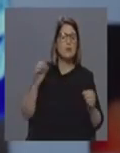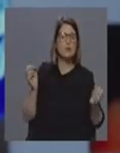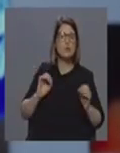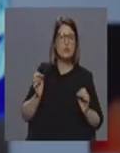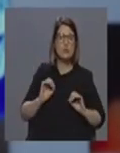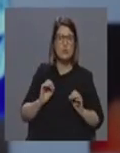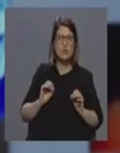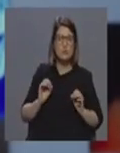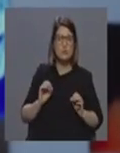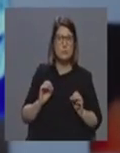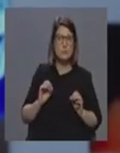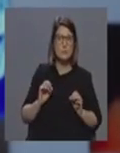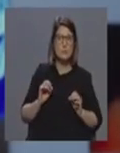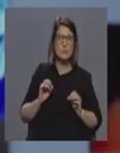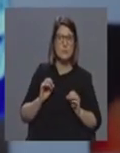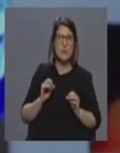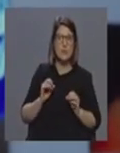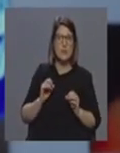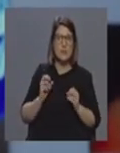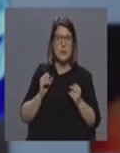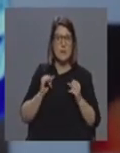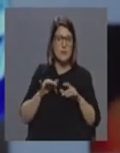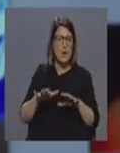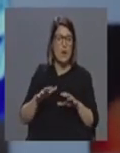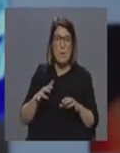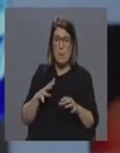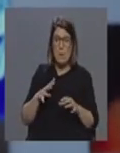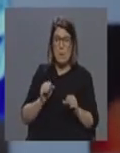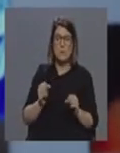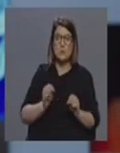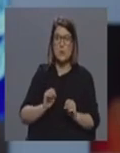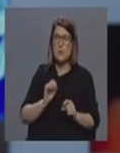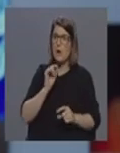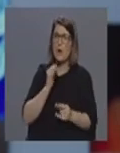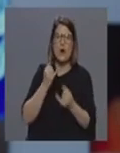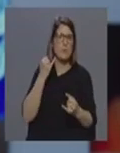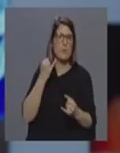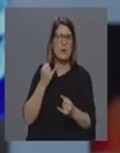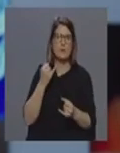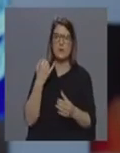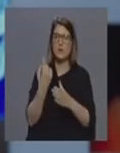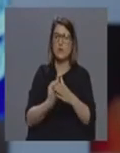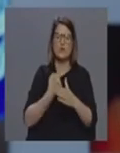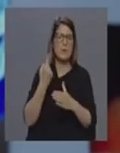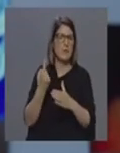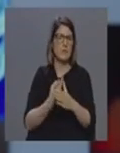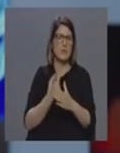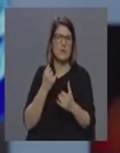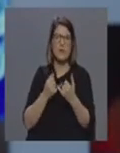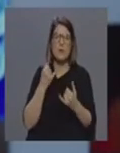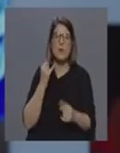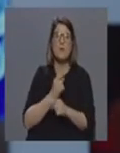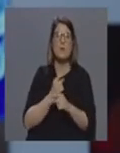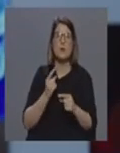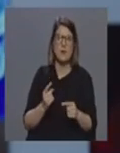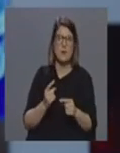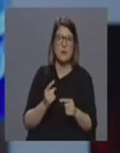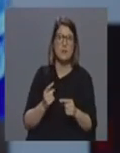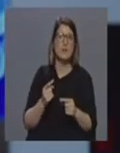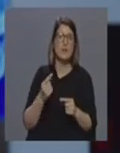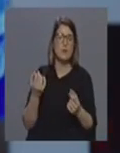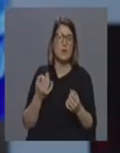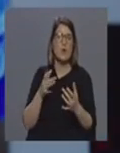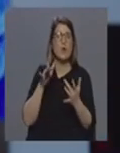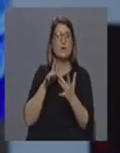infecção pelo novo coronavírus esse fica logo automaticamente entretanto em isolamento ou seja porque esteve à partida num